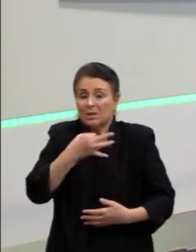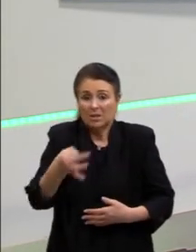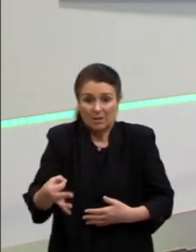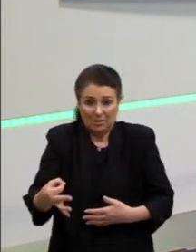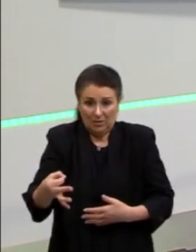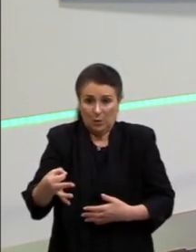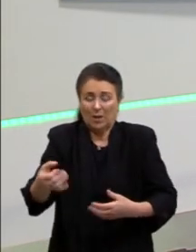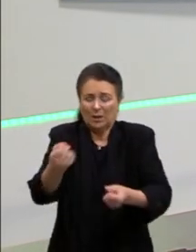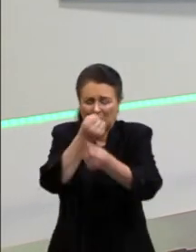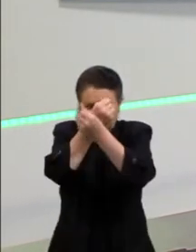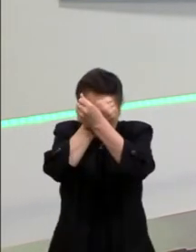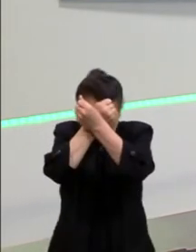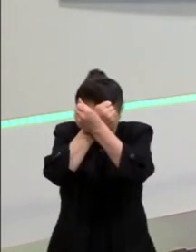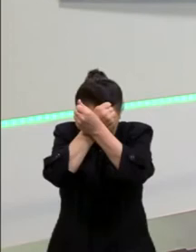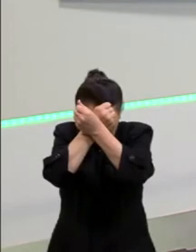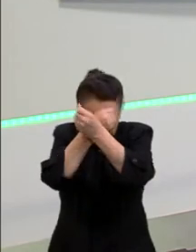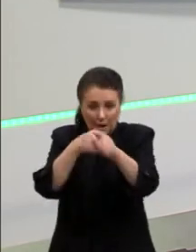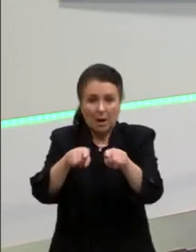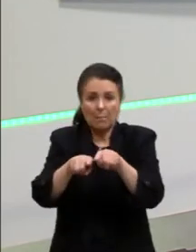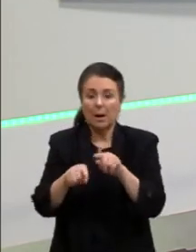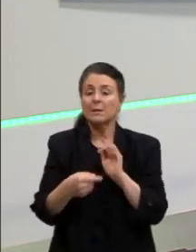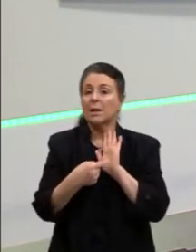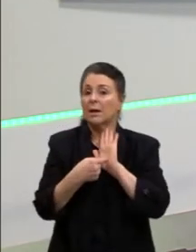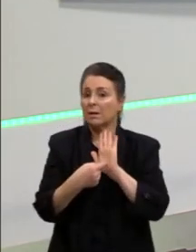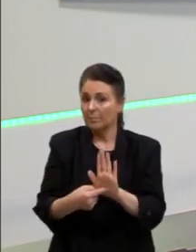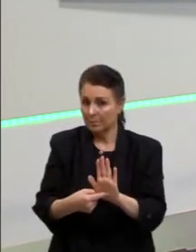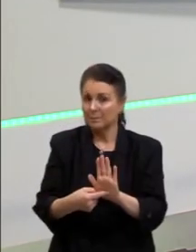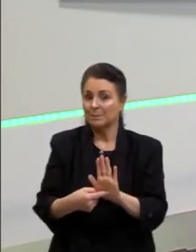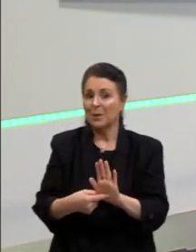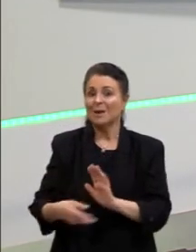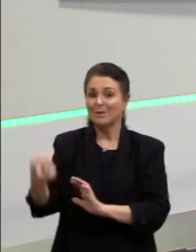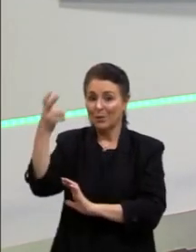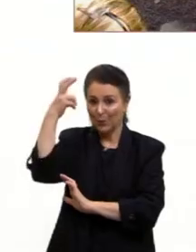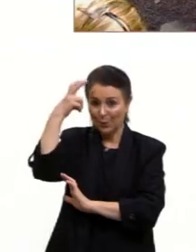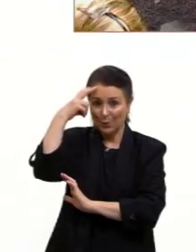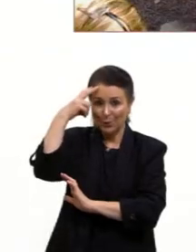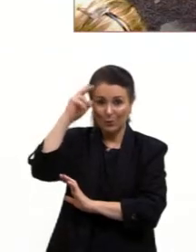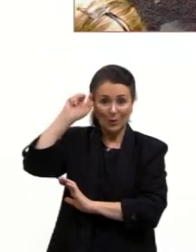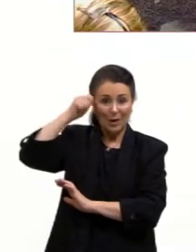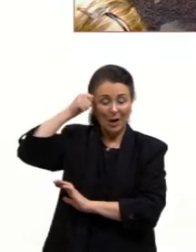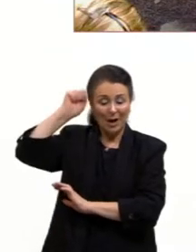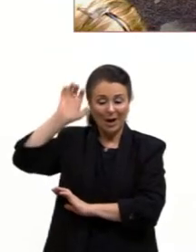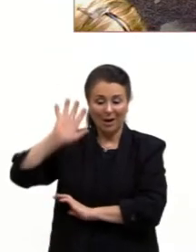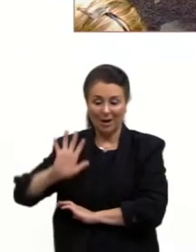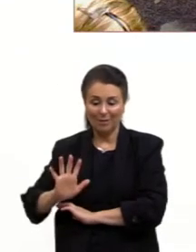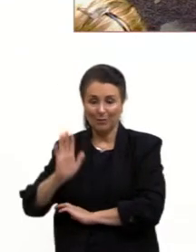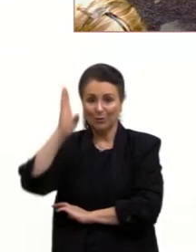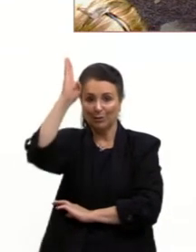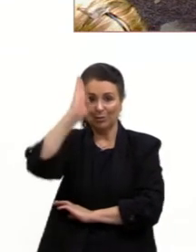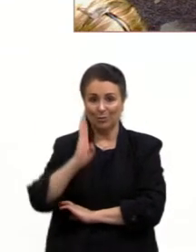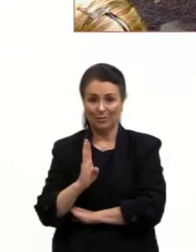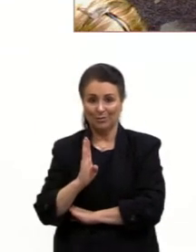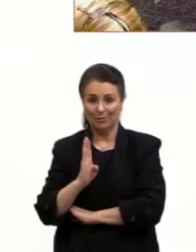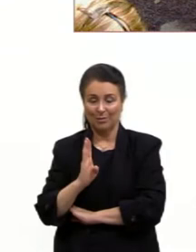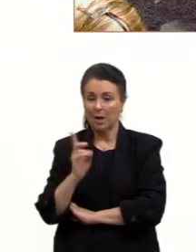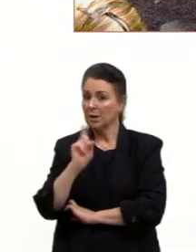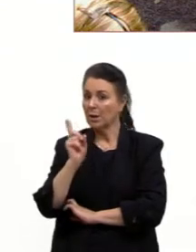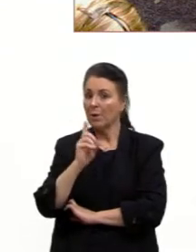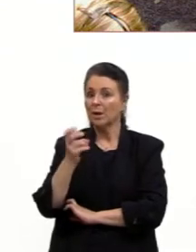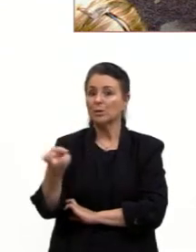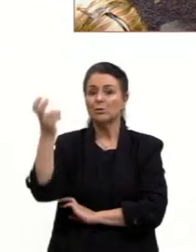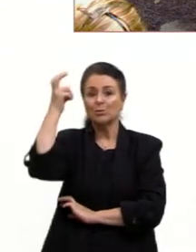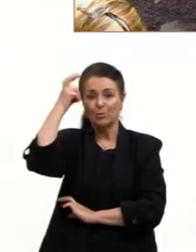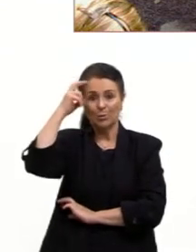mas ela expressa muito bem o que é a cultura afro-brasileira, nesse sentido de que ela não é só a cultura